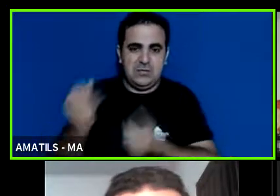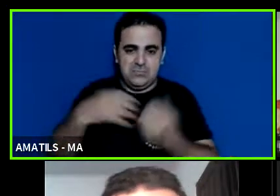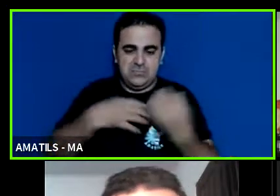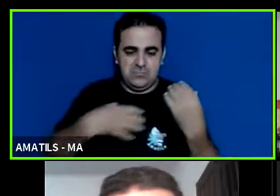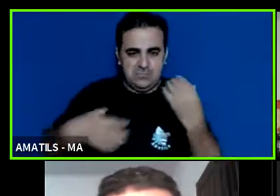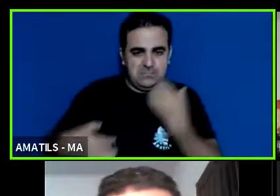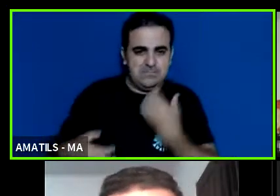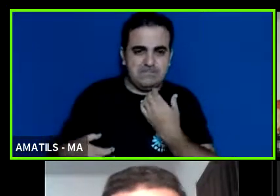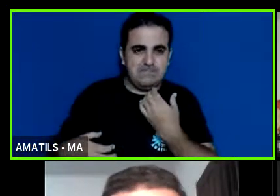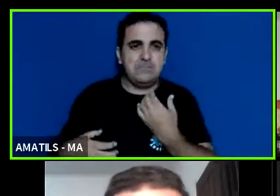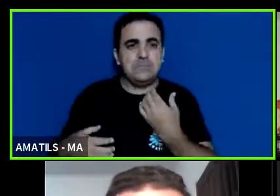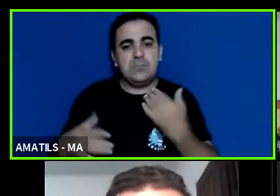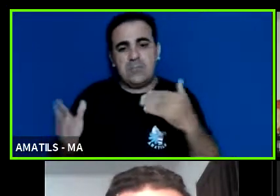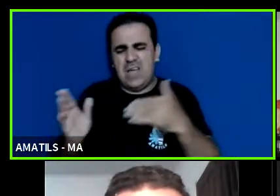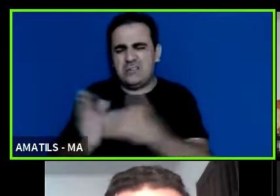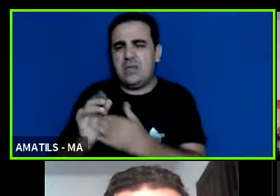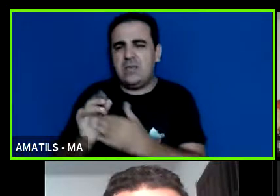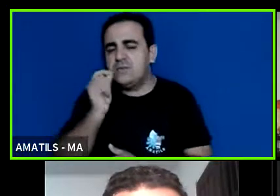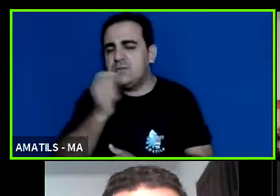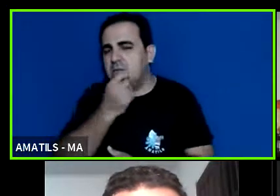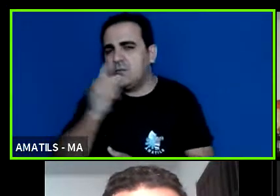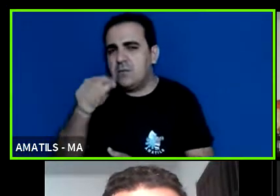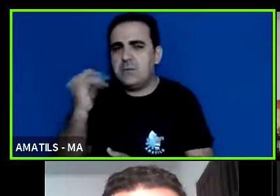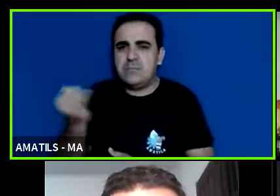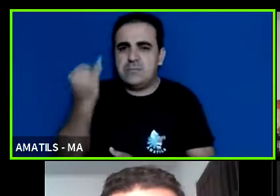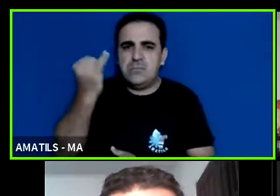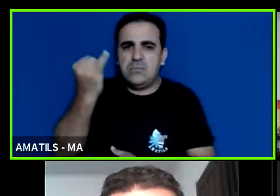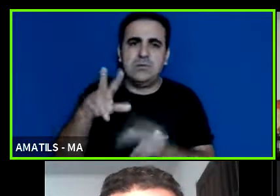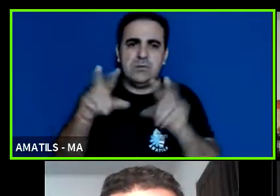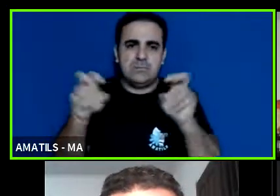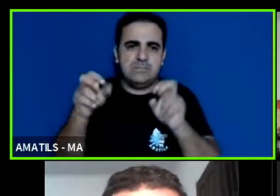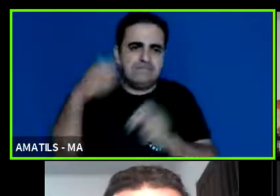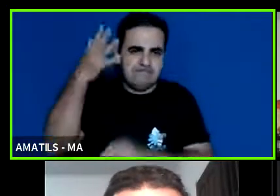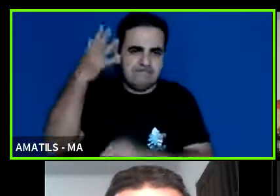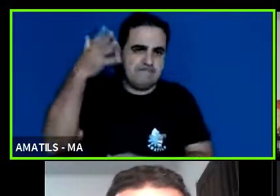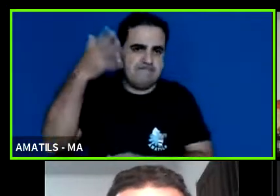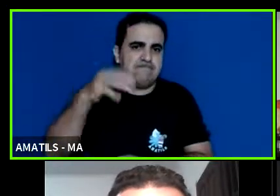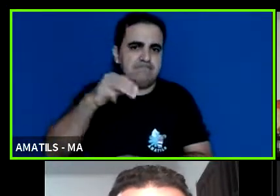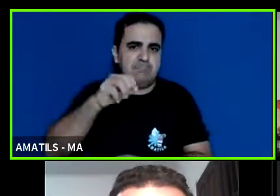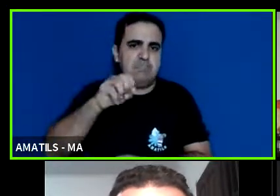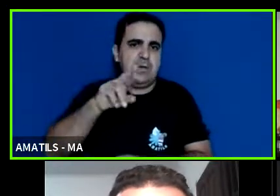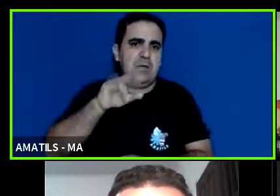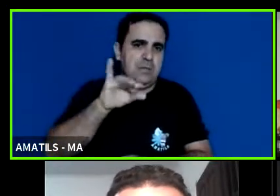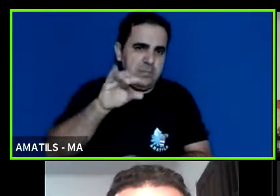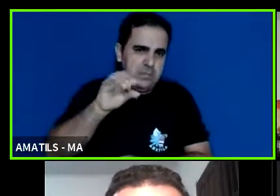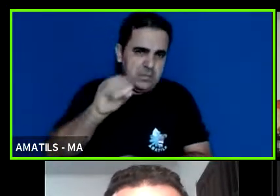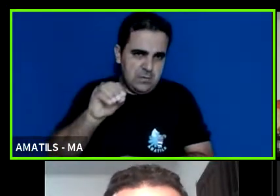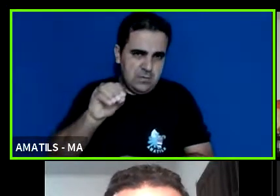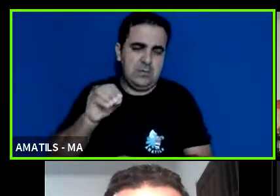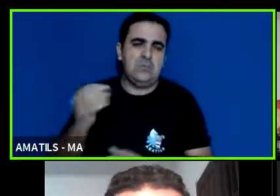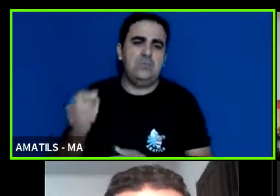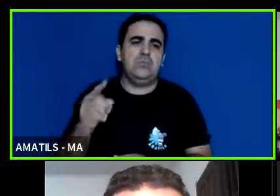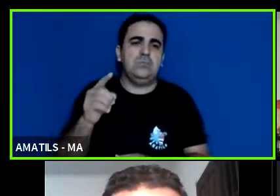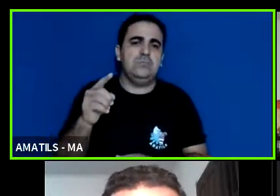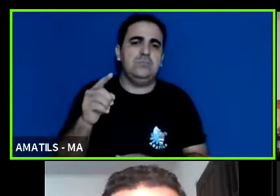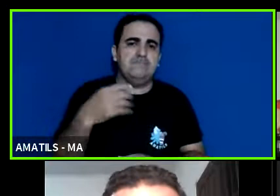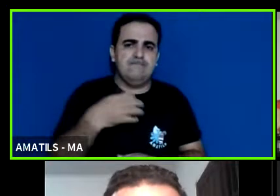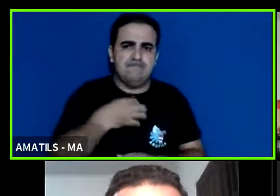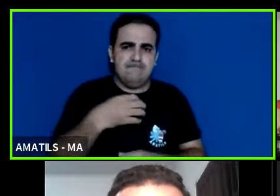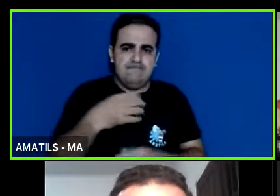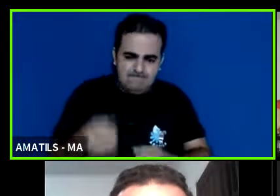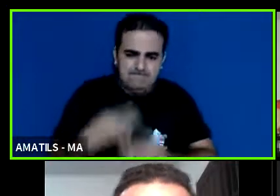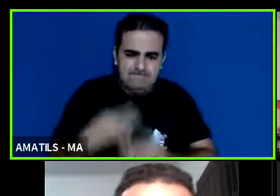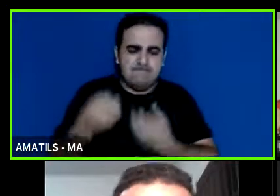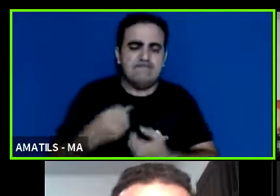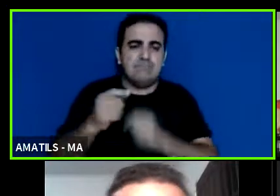lá eu acho que é importante essa fala do Marcelo né esses esclarecimentos que ele trouxe nos subsidio bastante para